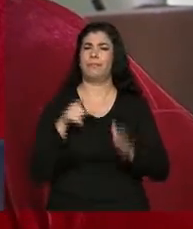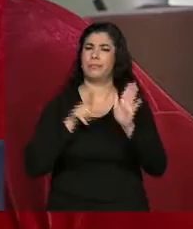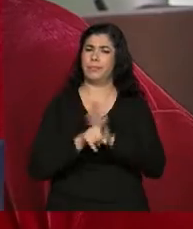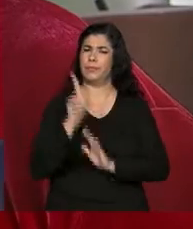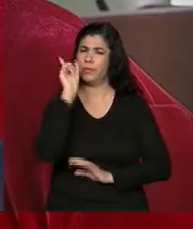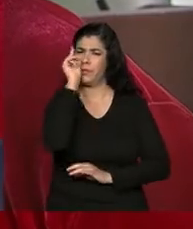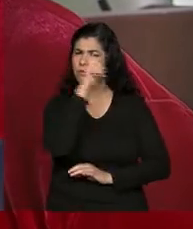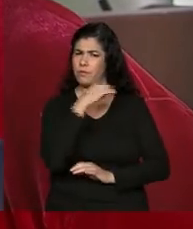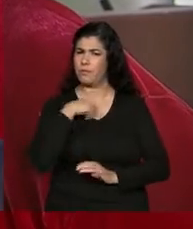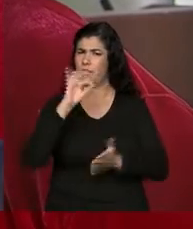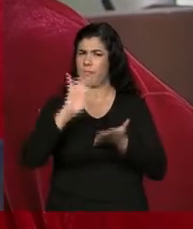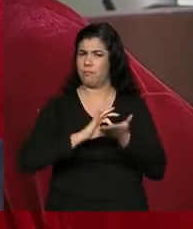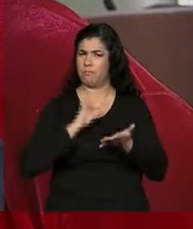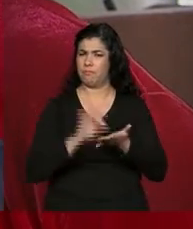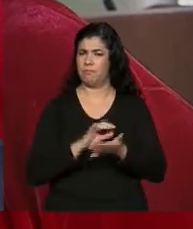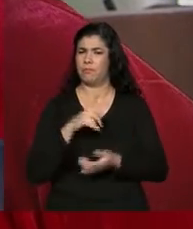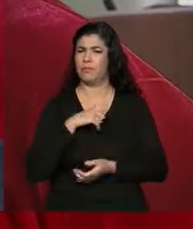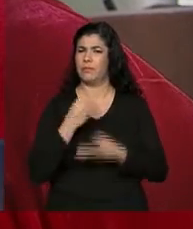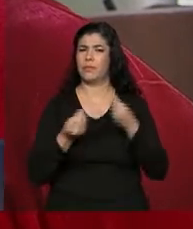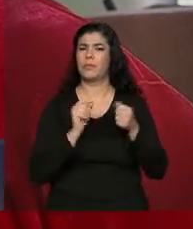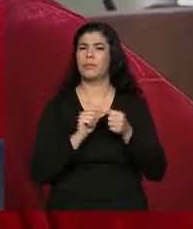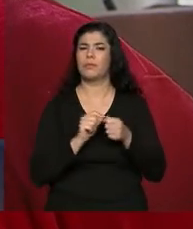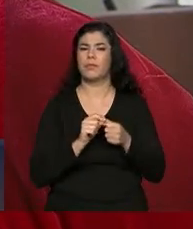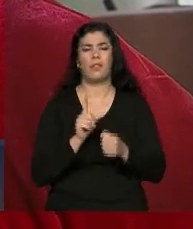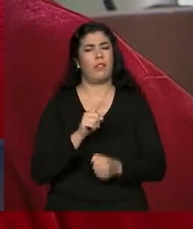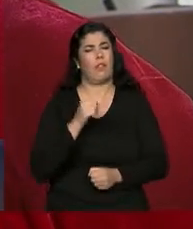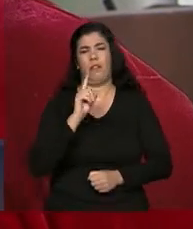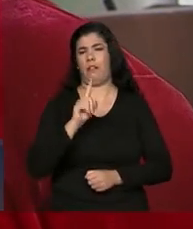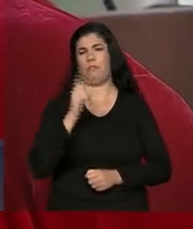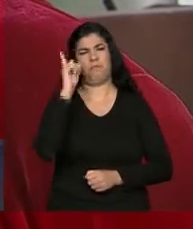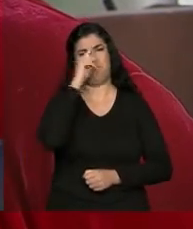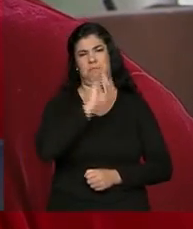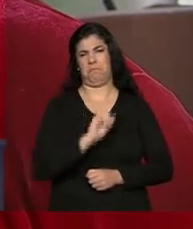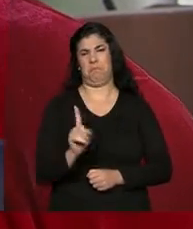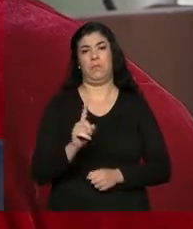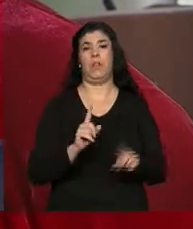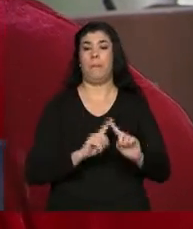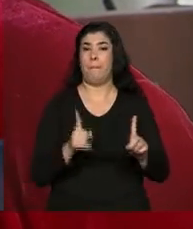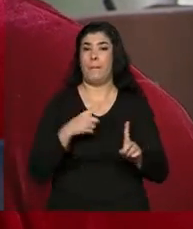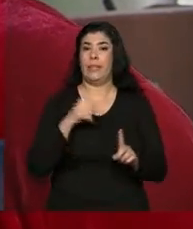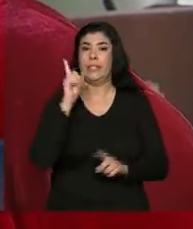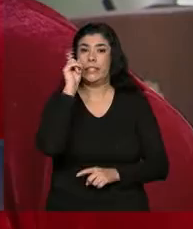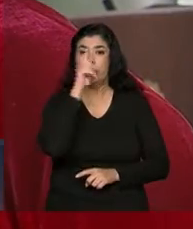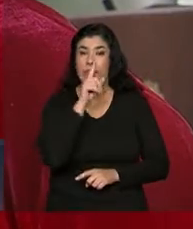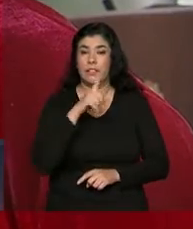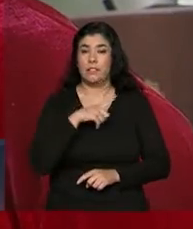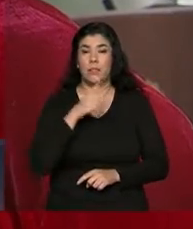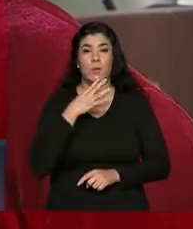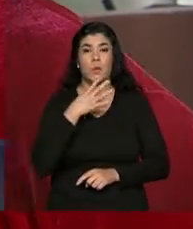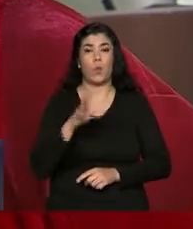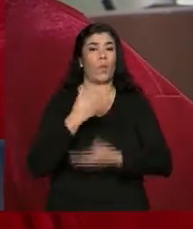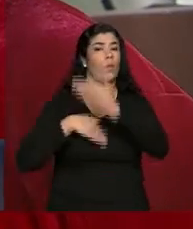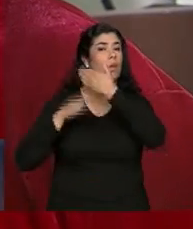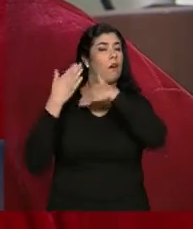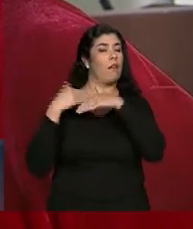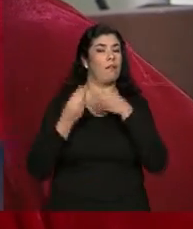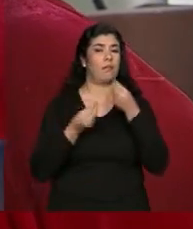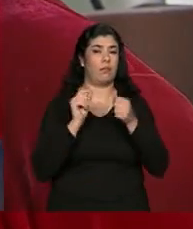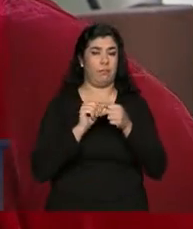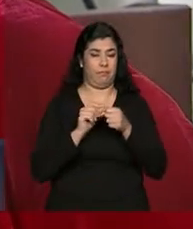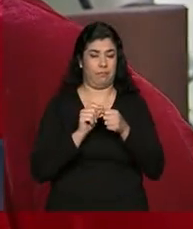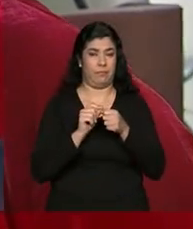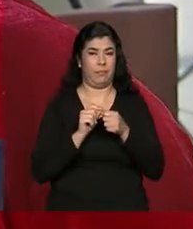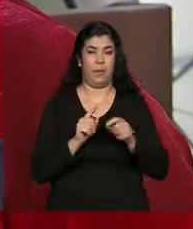difícil fazer a inscrição para ser microempreendedora? Não, não é muito difícil. O mais difícil é quando a gente não tem o conhecimento de como fazer.